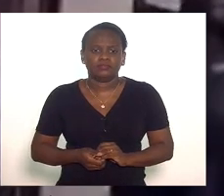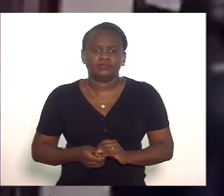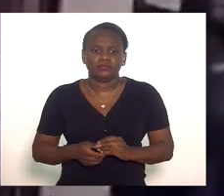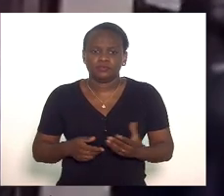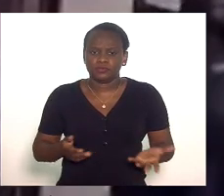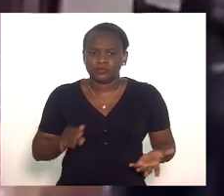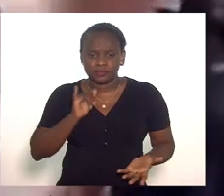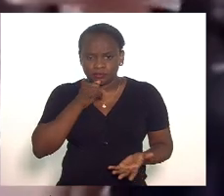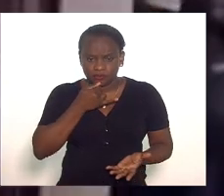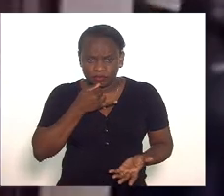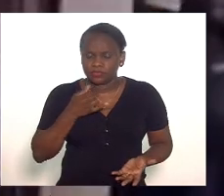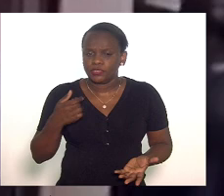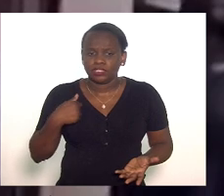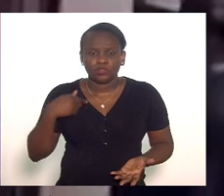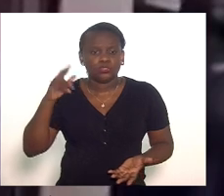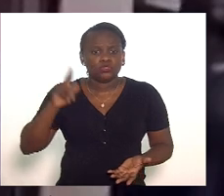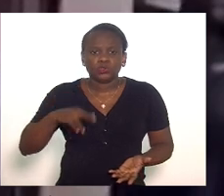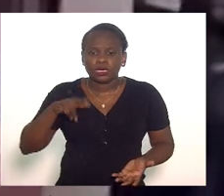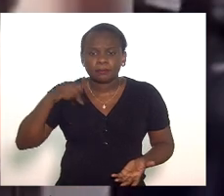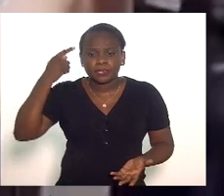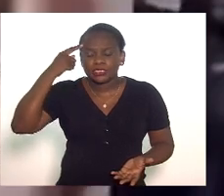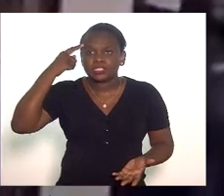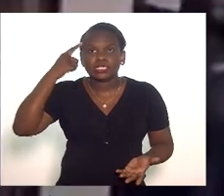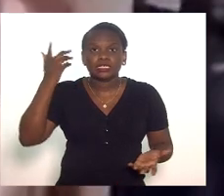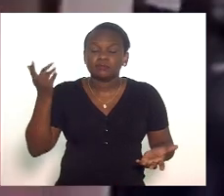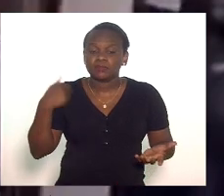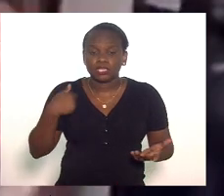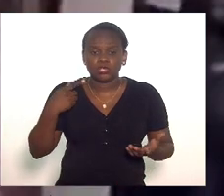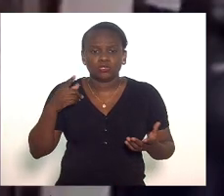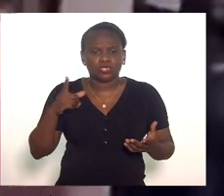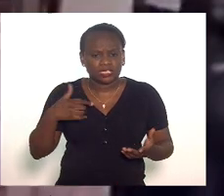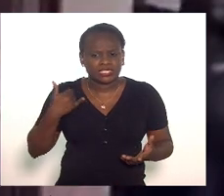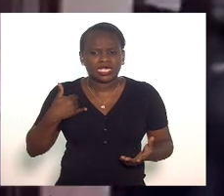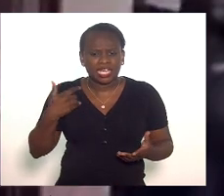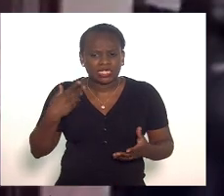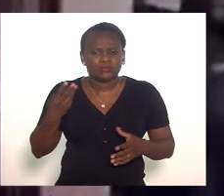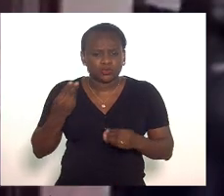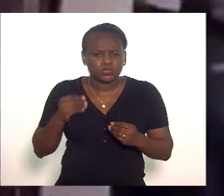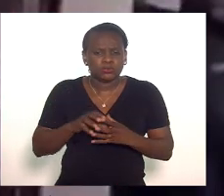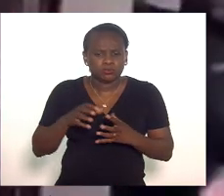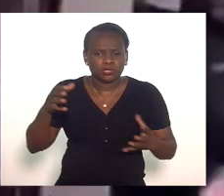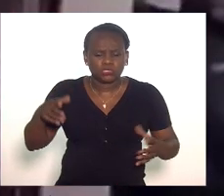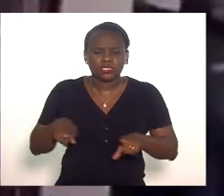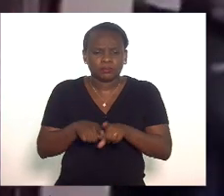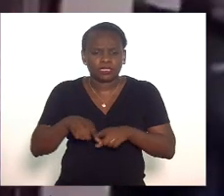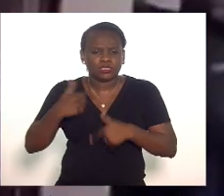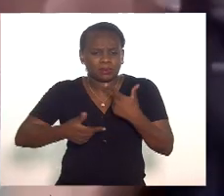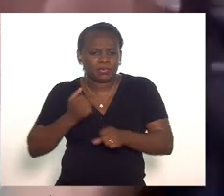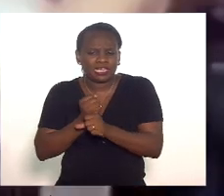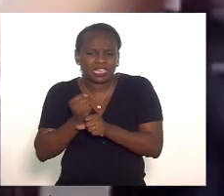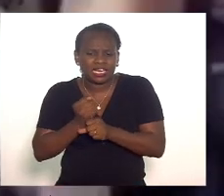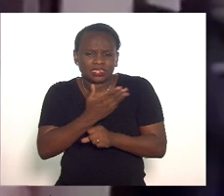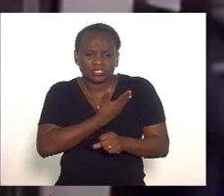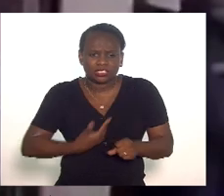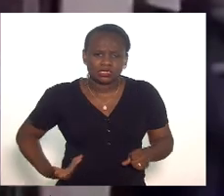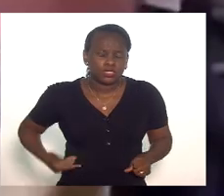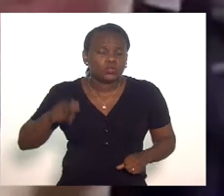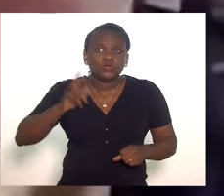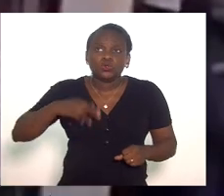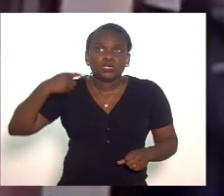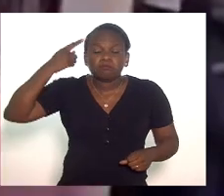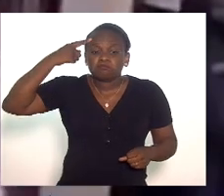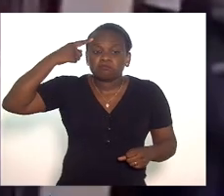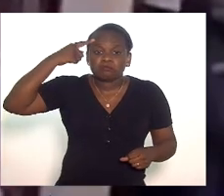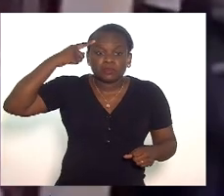entristecidos eu nunca pensei olha que eu tenho muito tempo devido a publicar nunca pensei